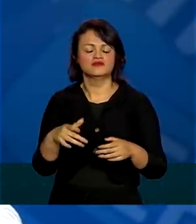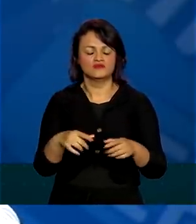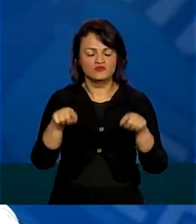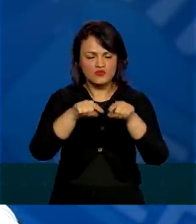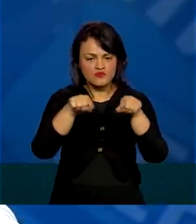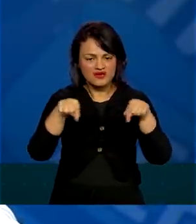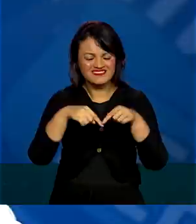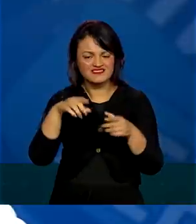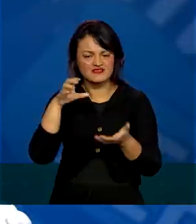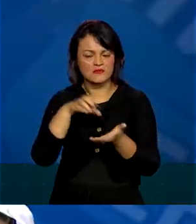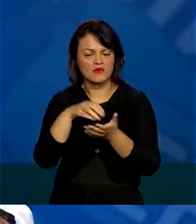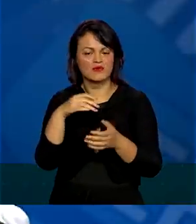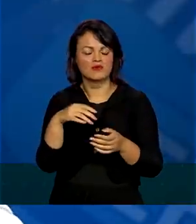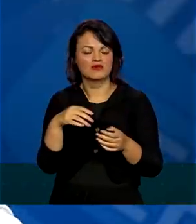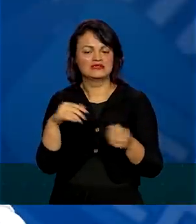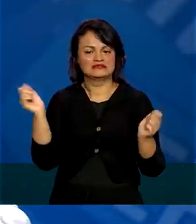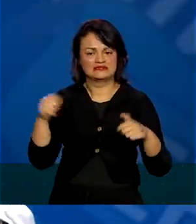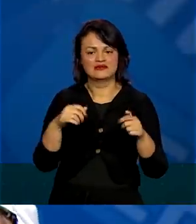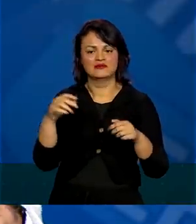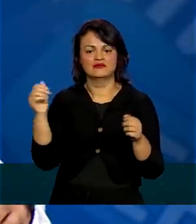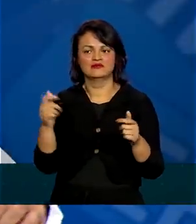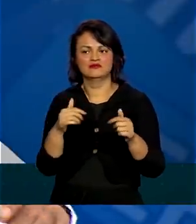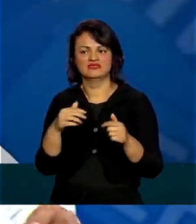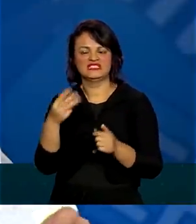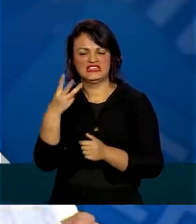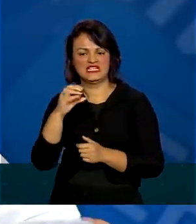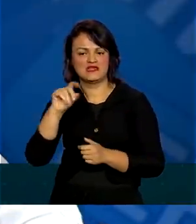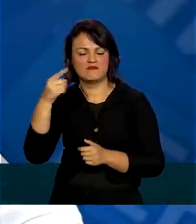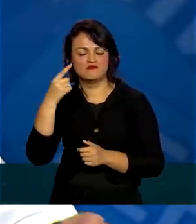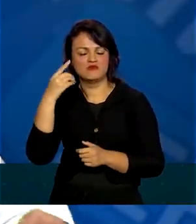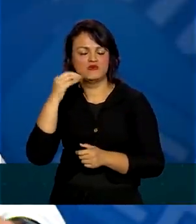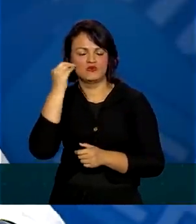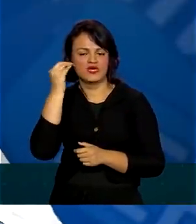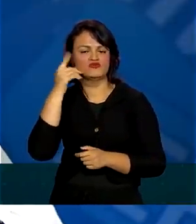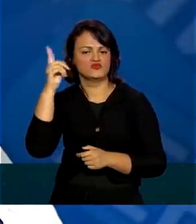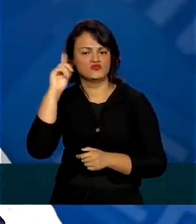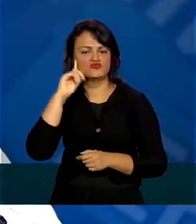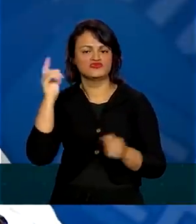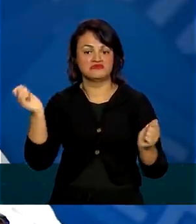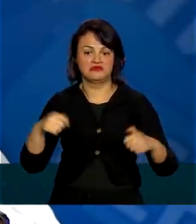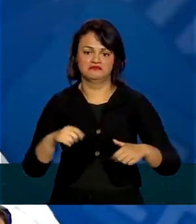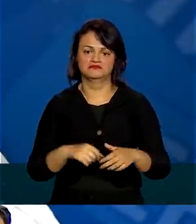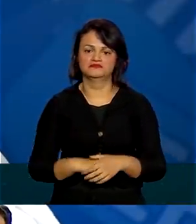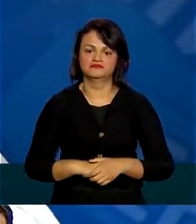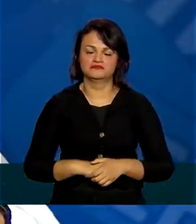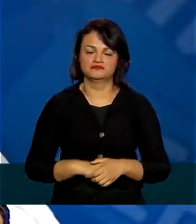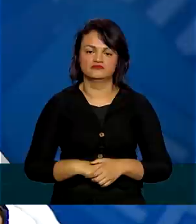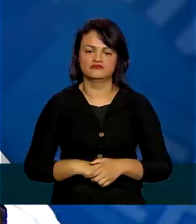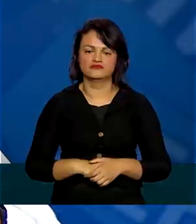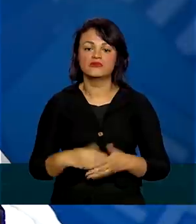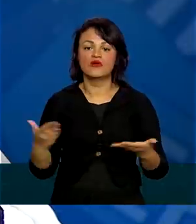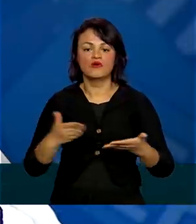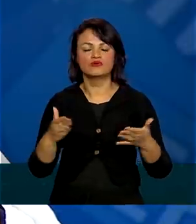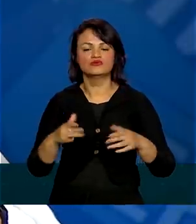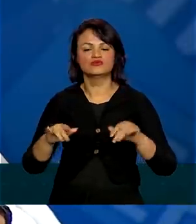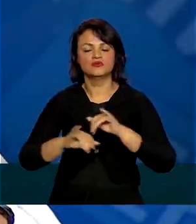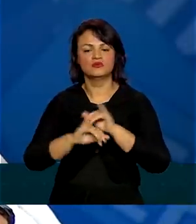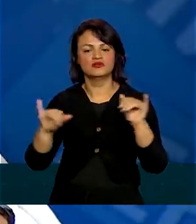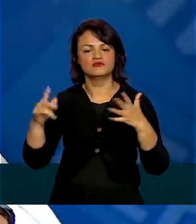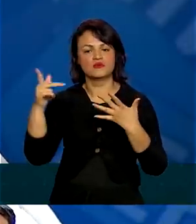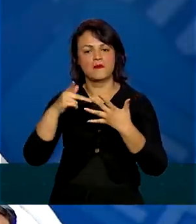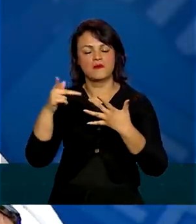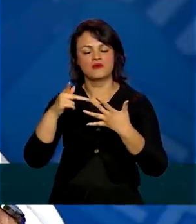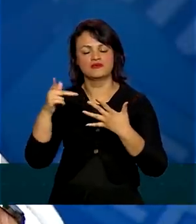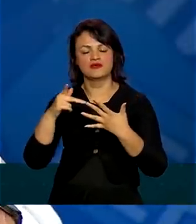com capacidade para 30 mil testes por dia. Nós hoje também publicamos uma portaria,